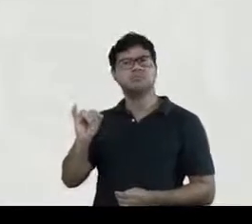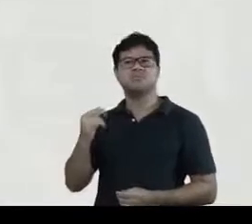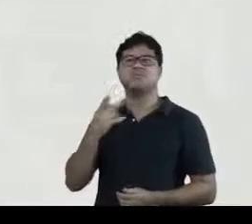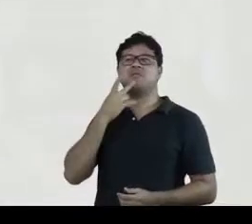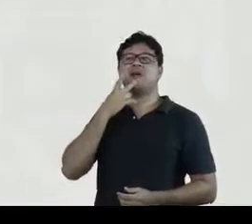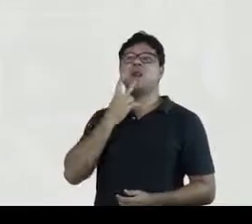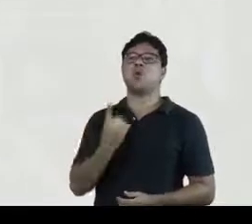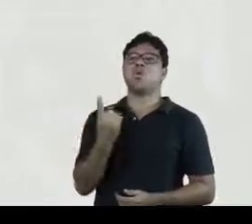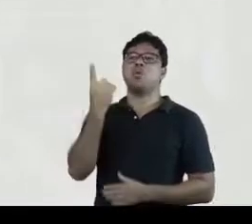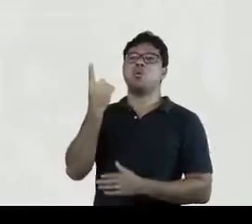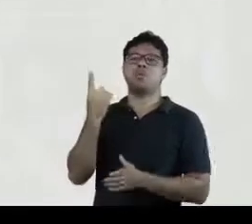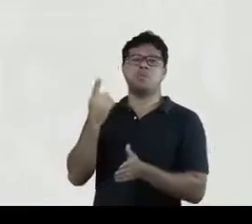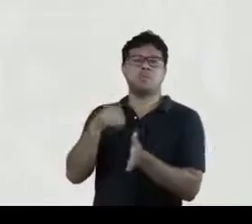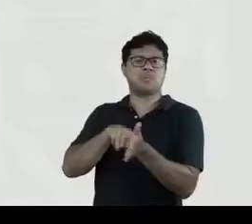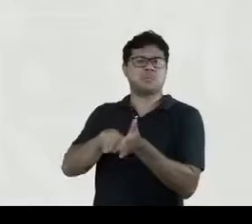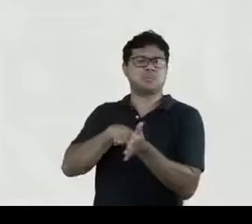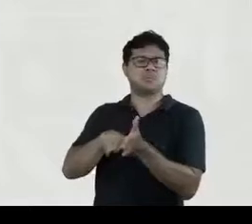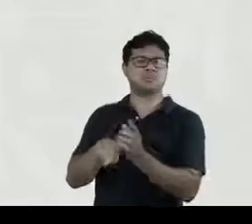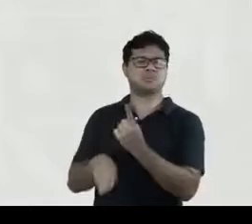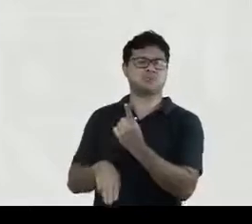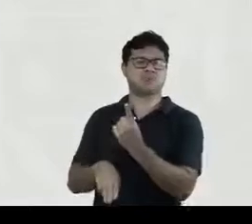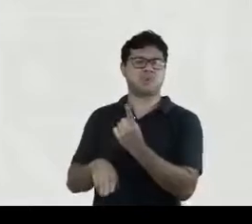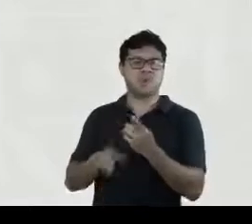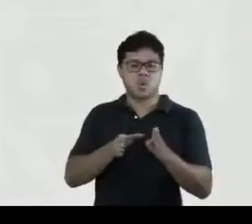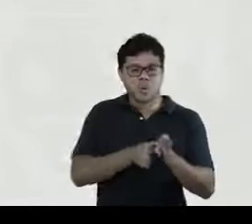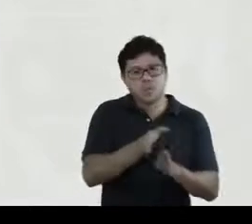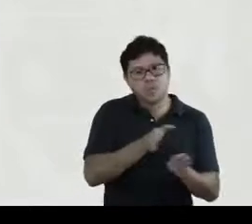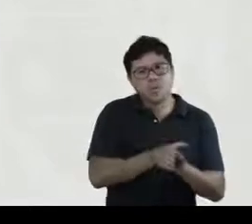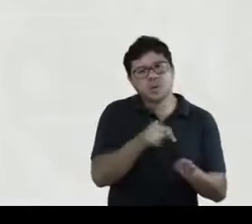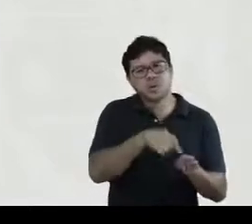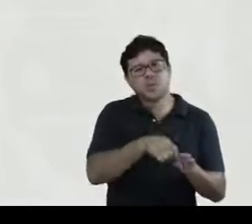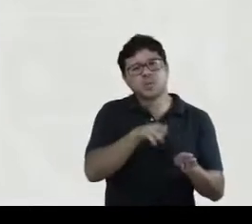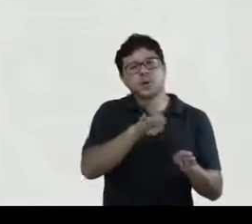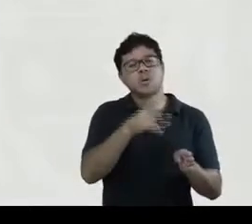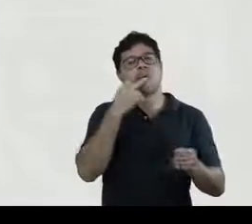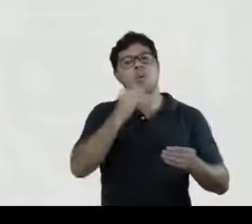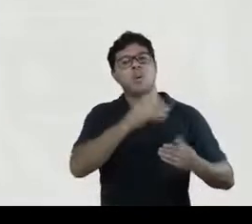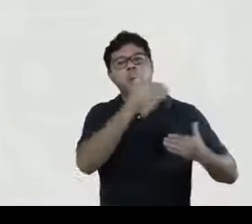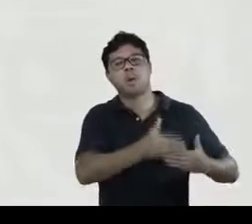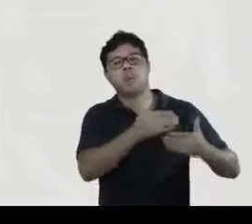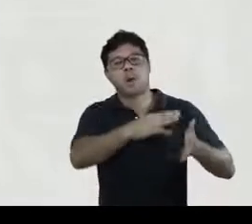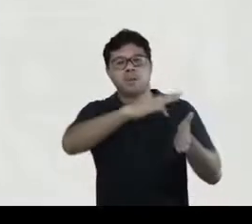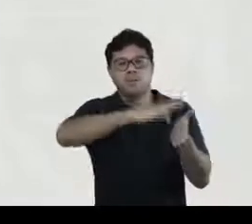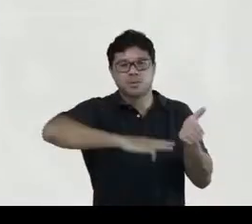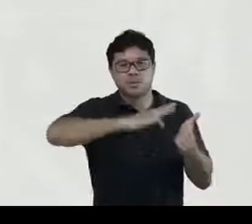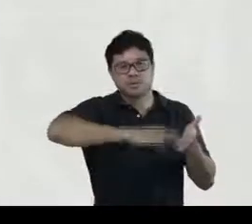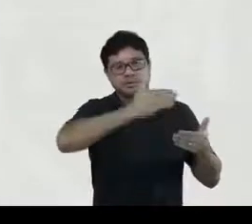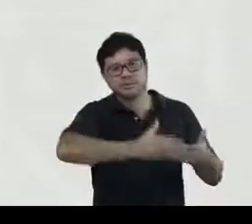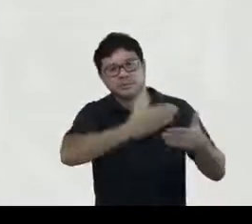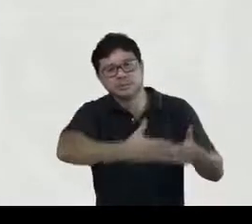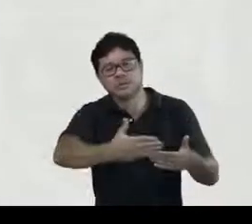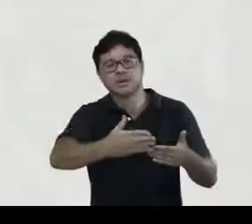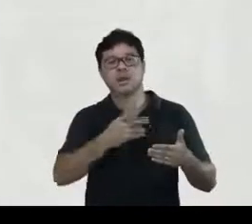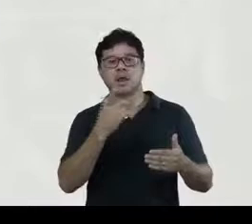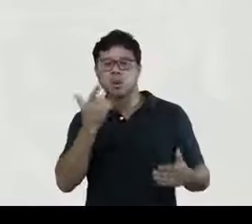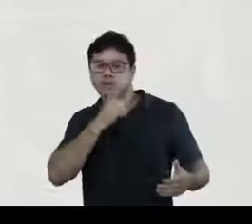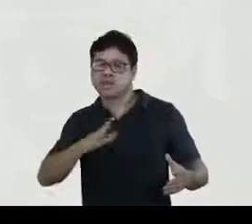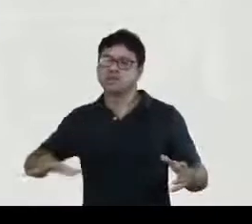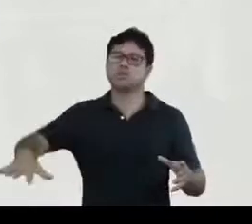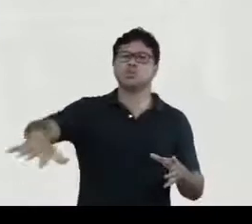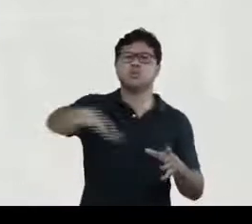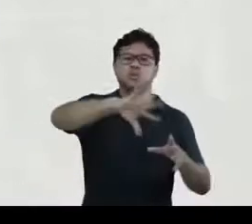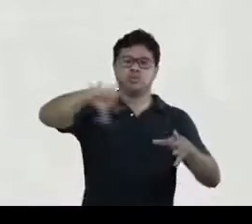pretensão muito grande termos um manual metodológico que dê conta de todos esses